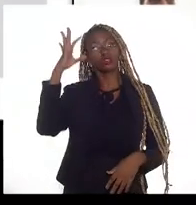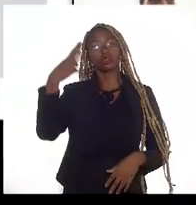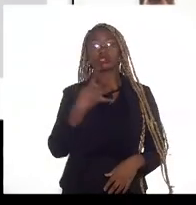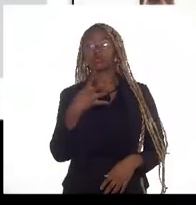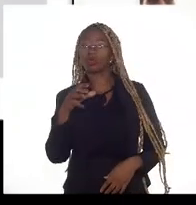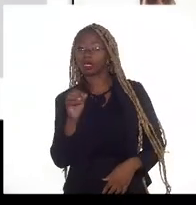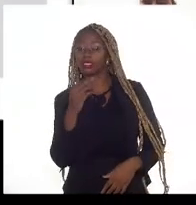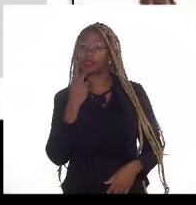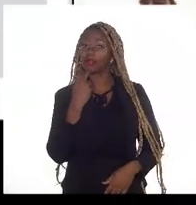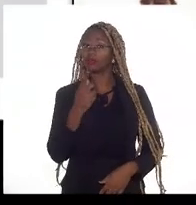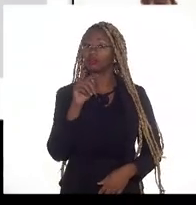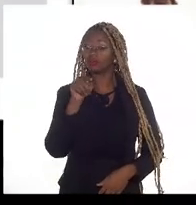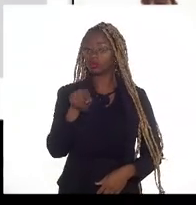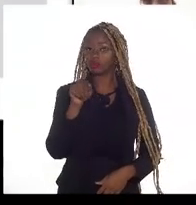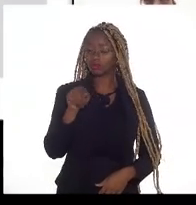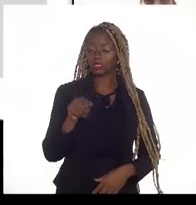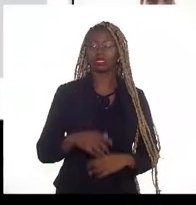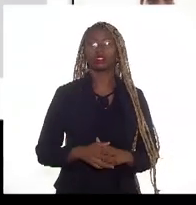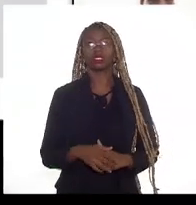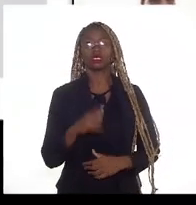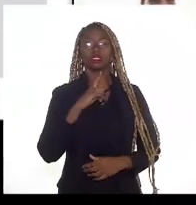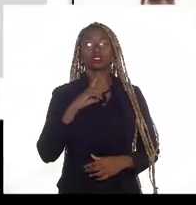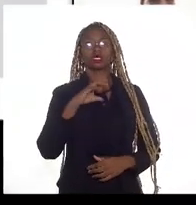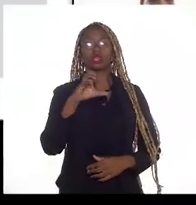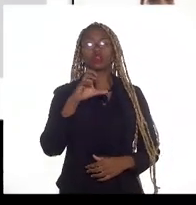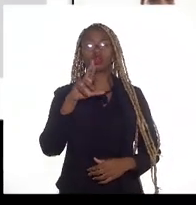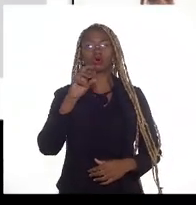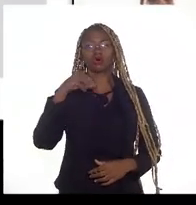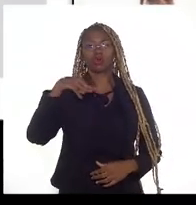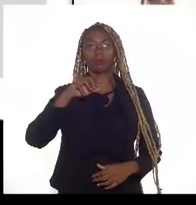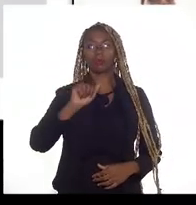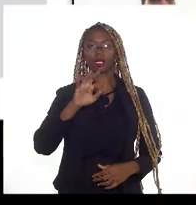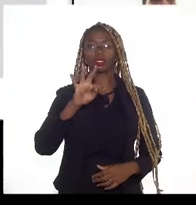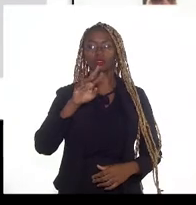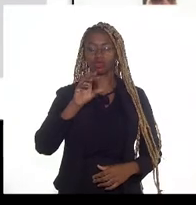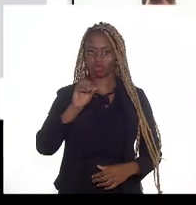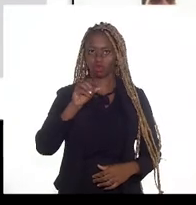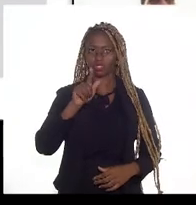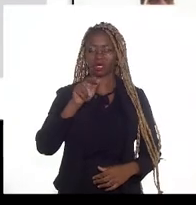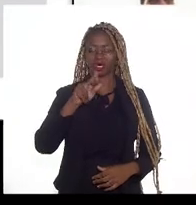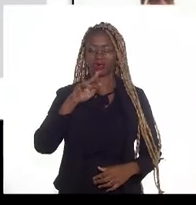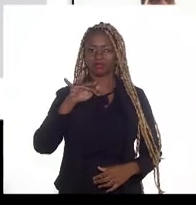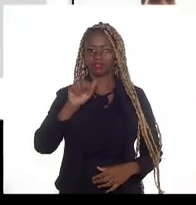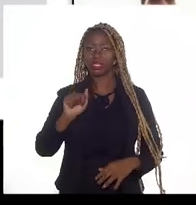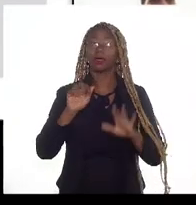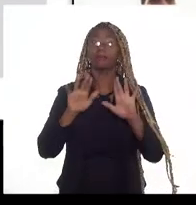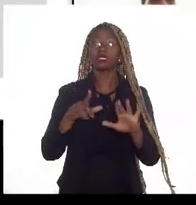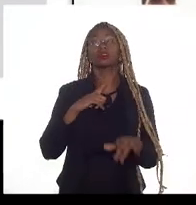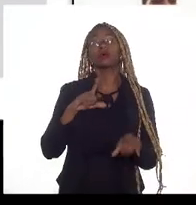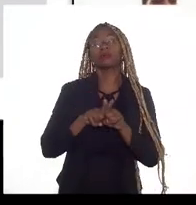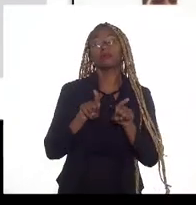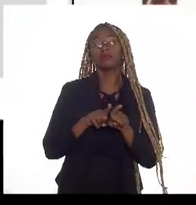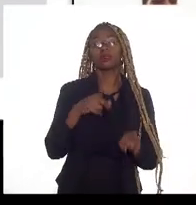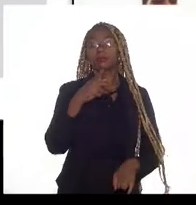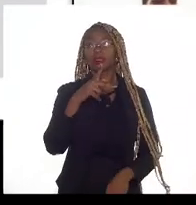prevê, além da cromatografia, tem um outro indicador de qualidade, que é o PCS, que o poder calorífico superior do